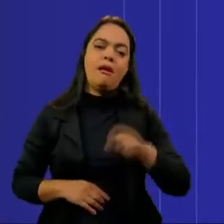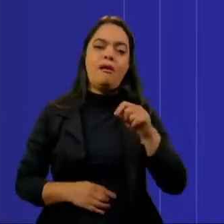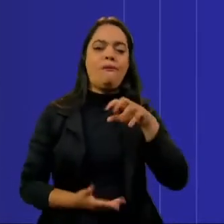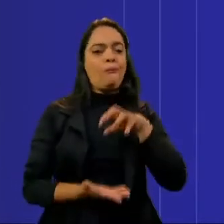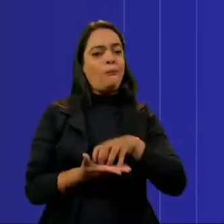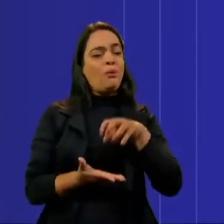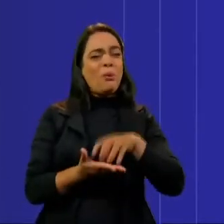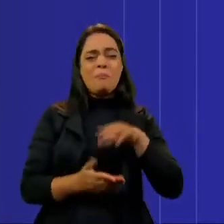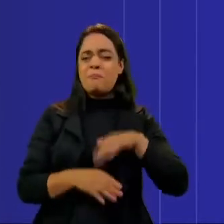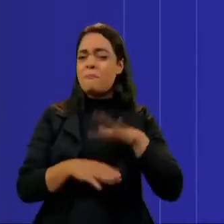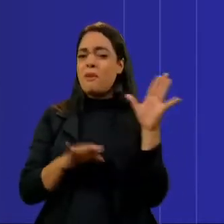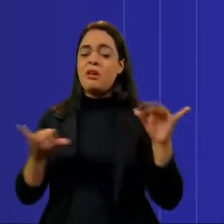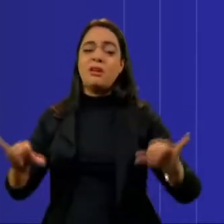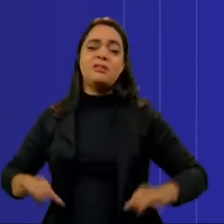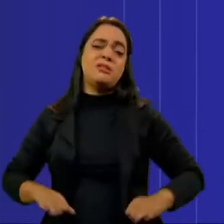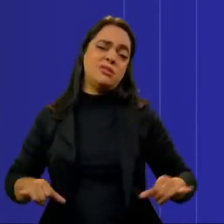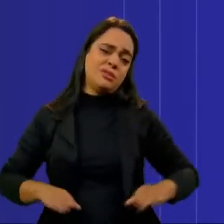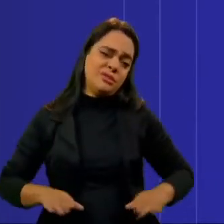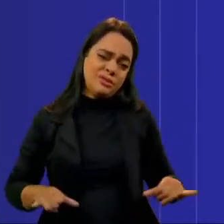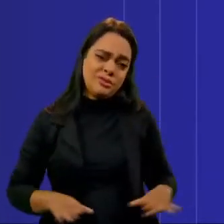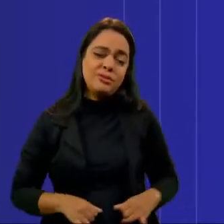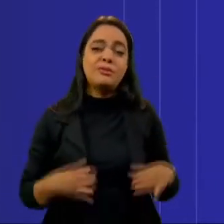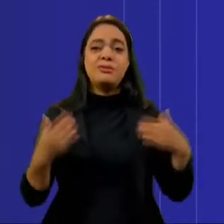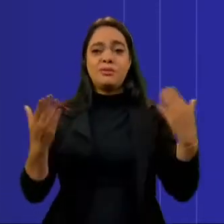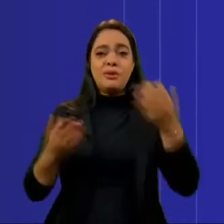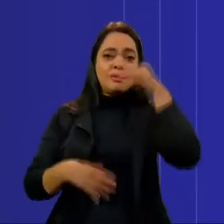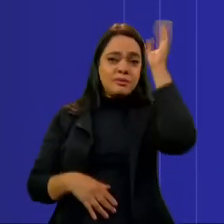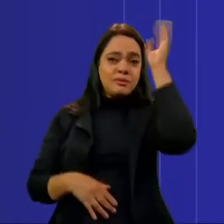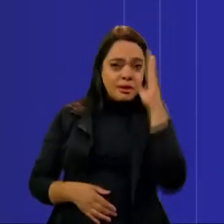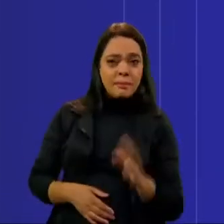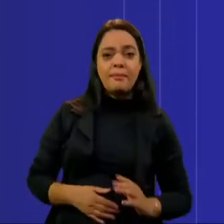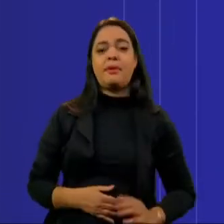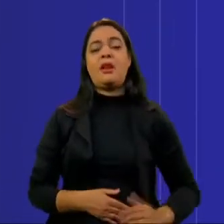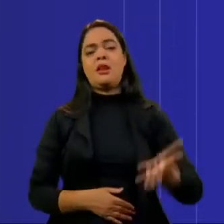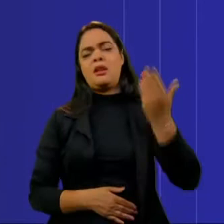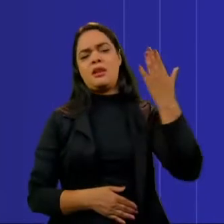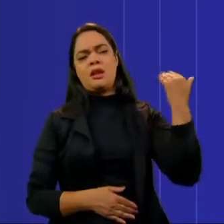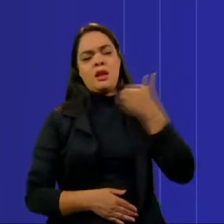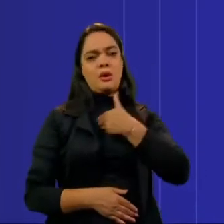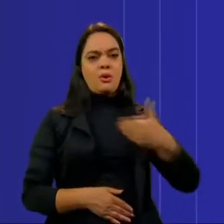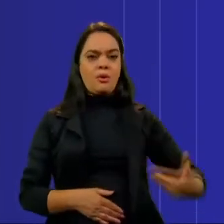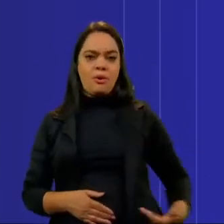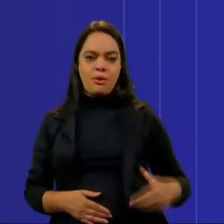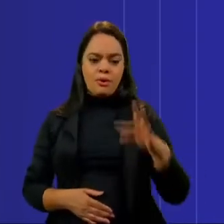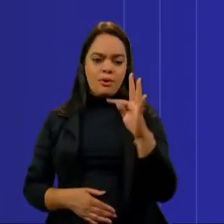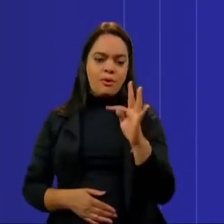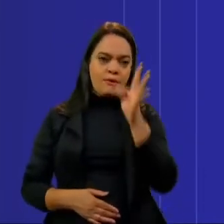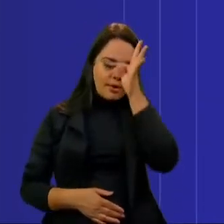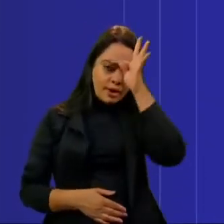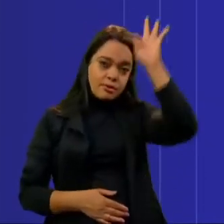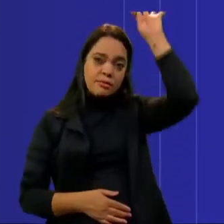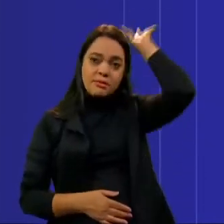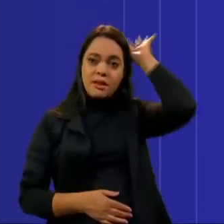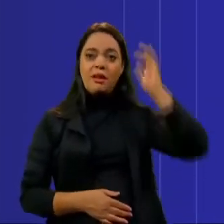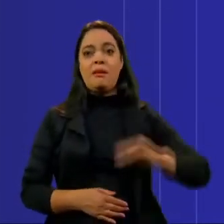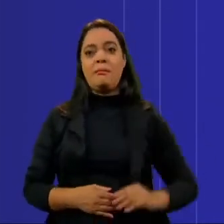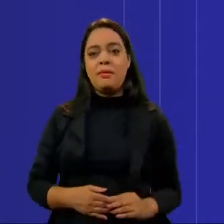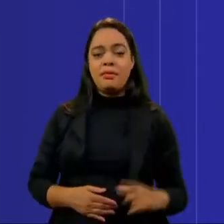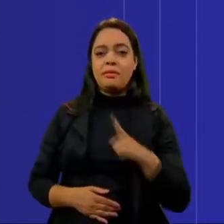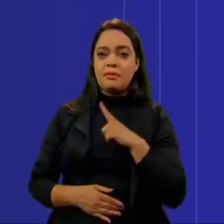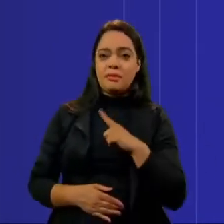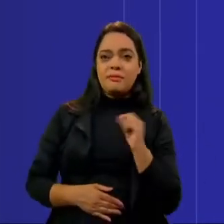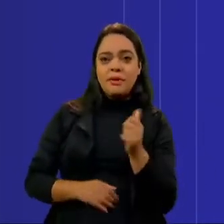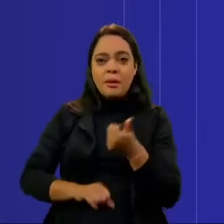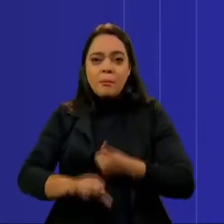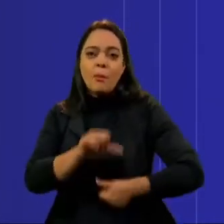precarizados, historicamente precarizados no Brasil. Desde o governo Temer, especialmente com a reforma trabalhista do